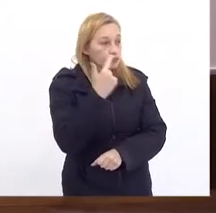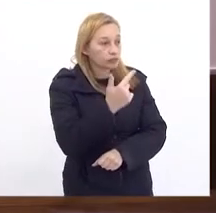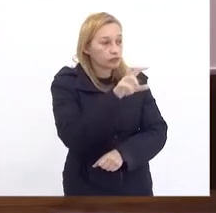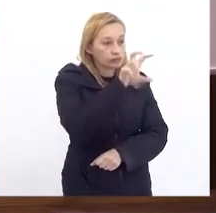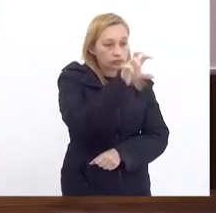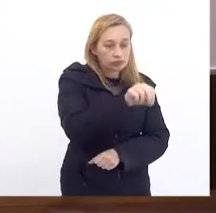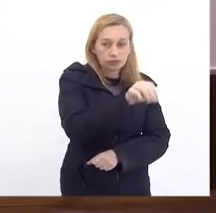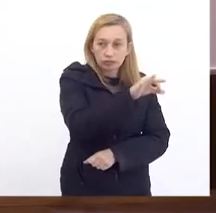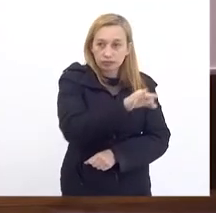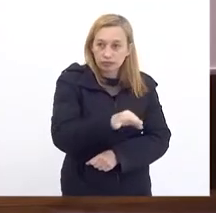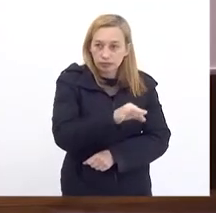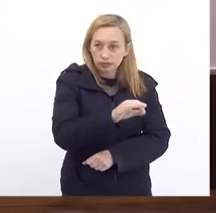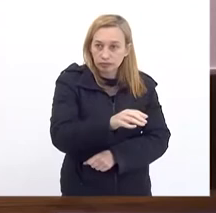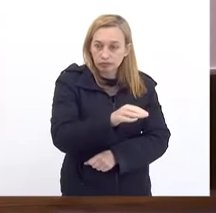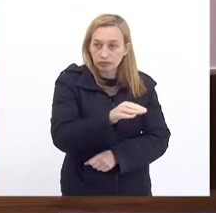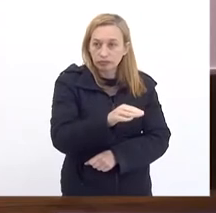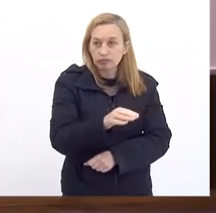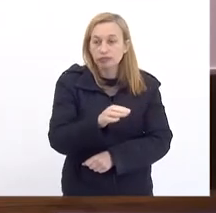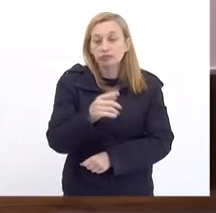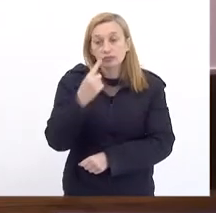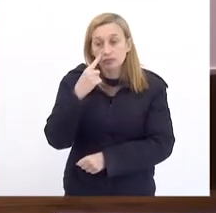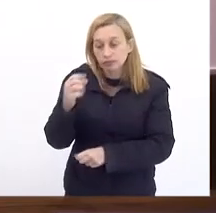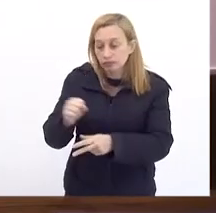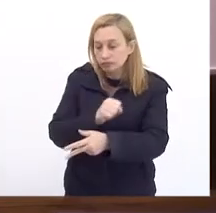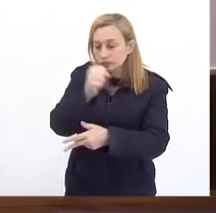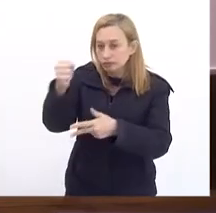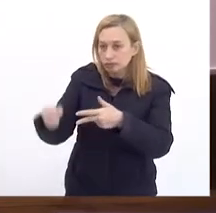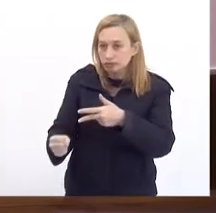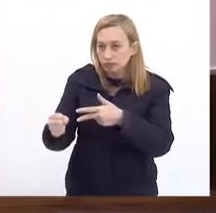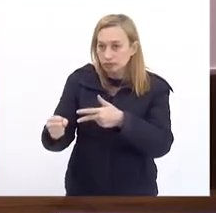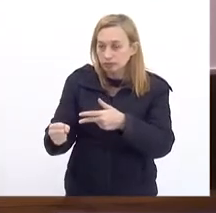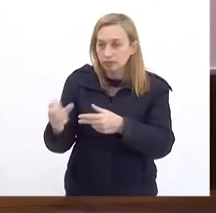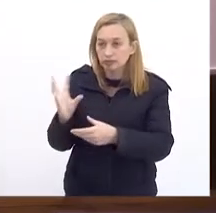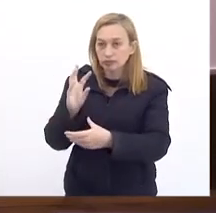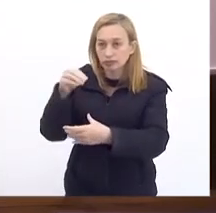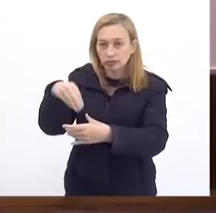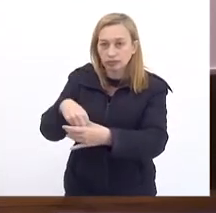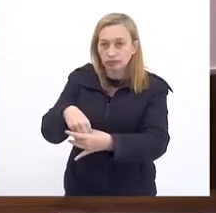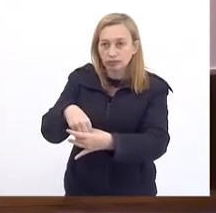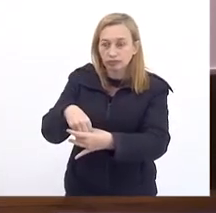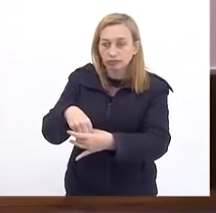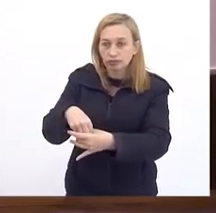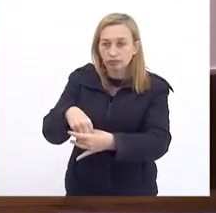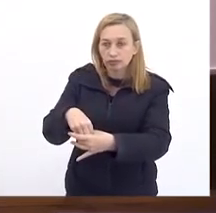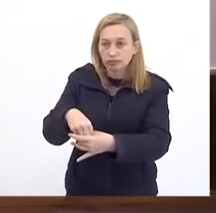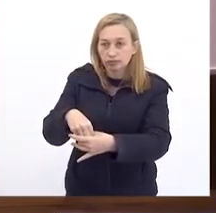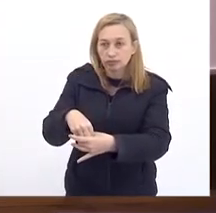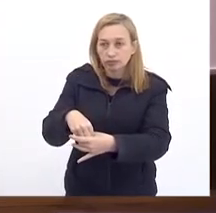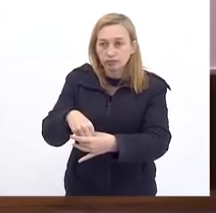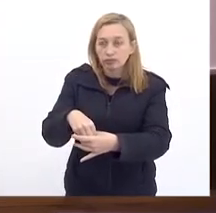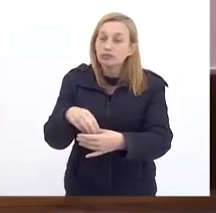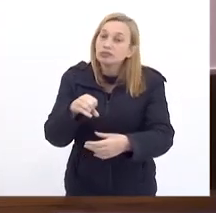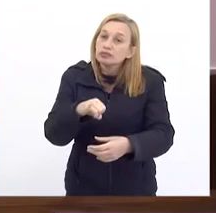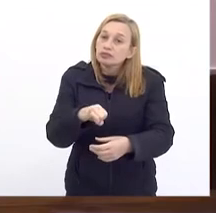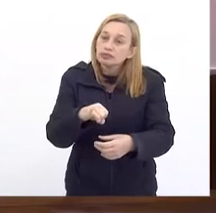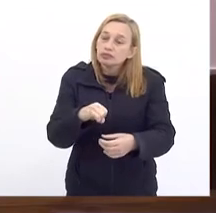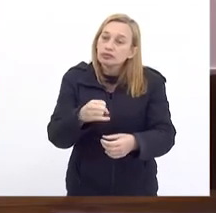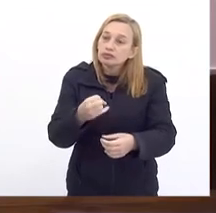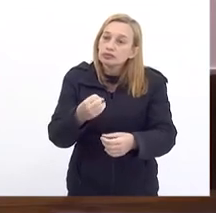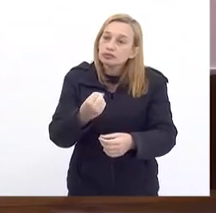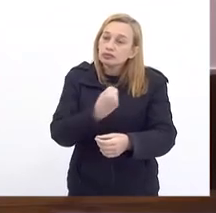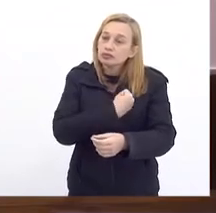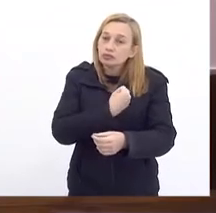Do acréscimo Cotejar Com o que os poderes Ali incluíram Se empatar O que não vai empatar